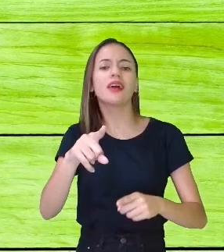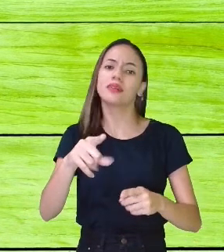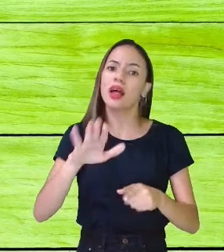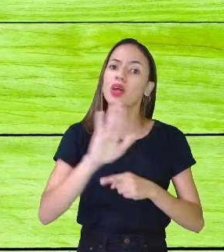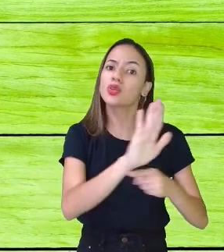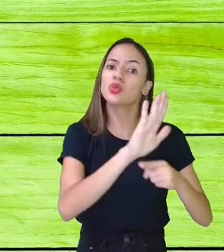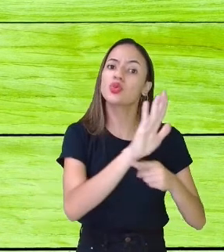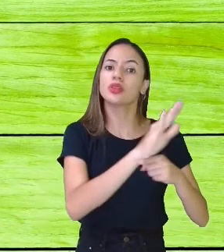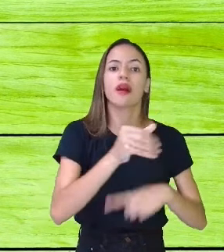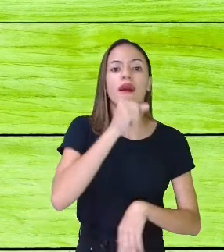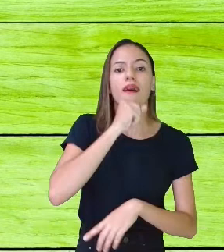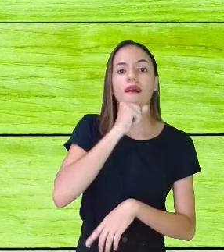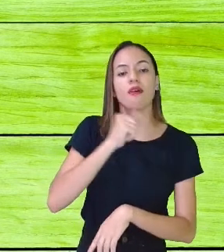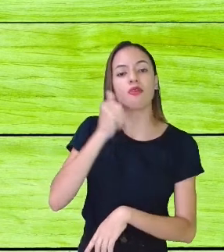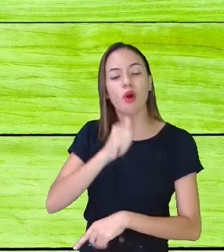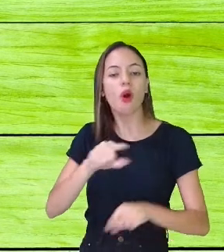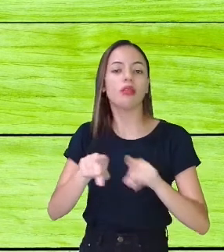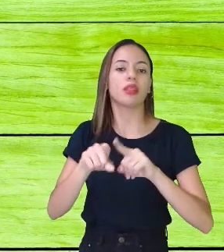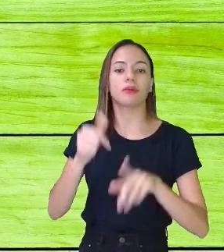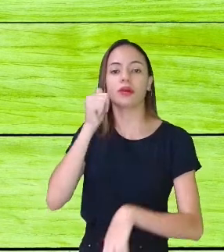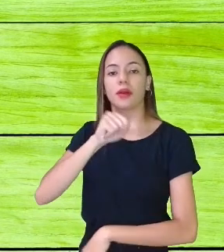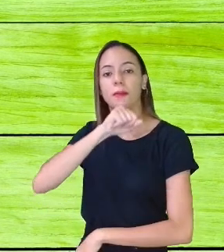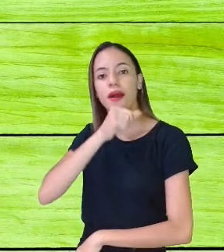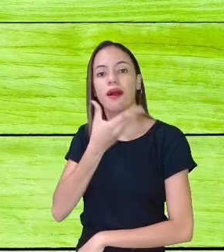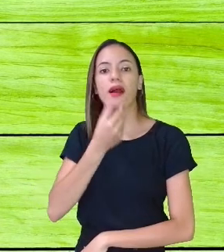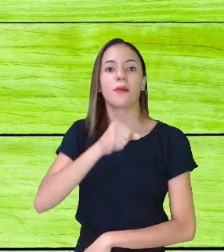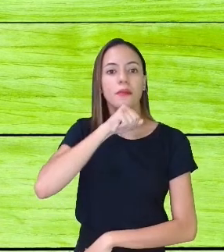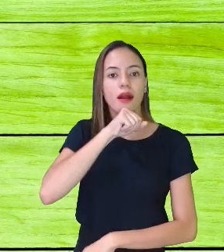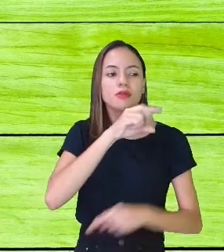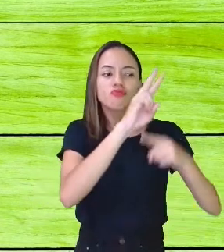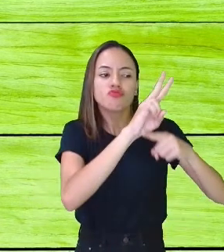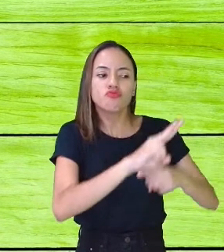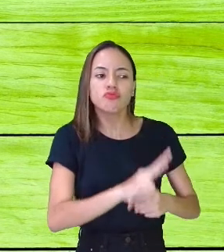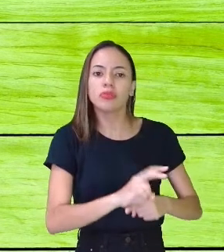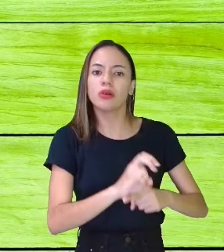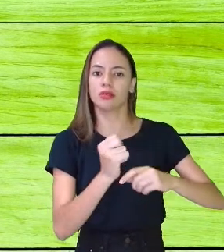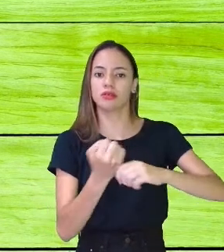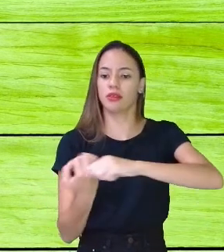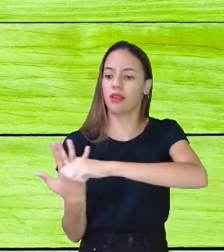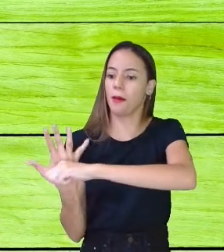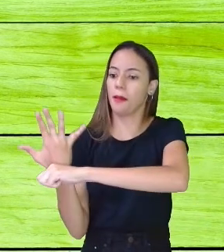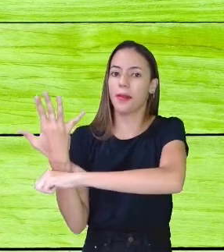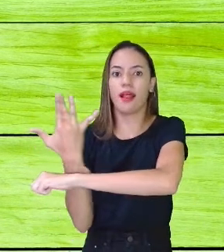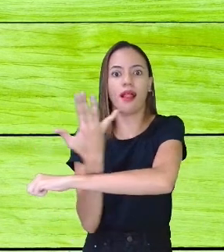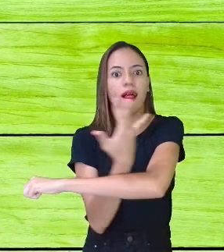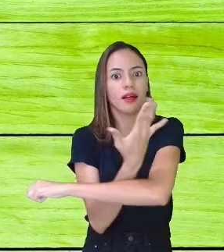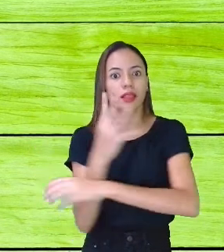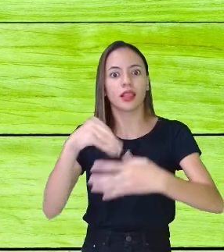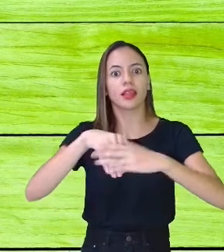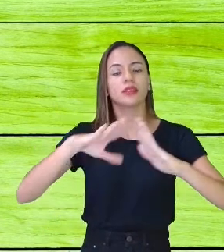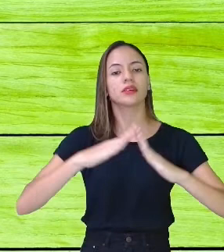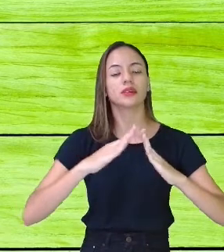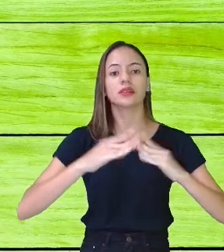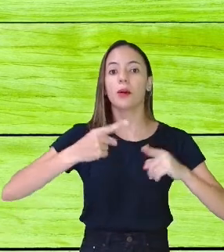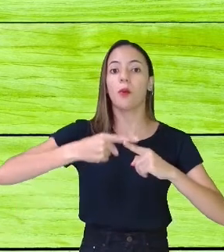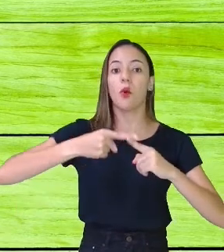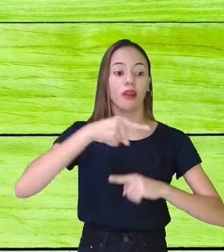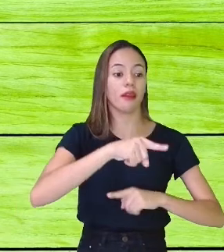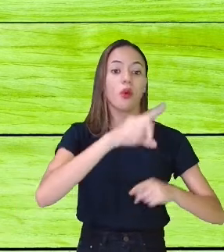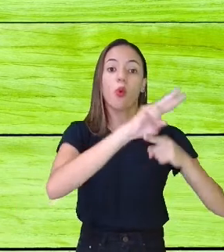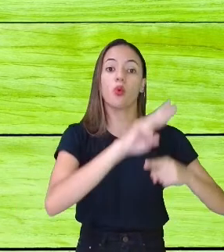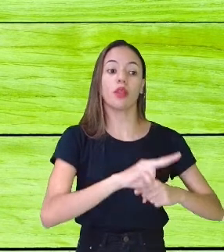ajudar nosso pai, nossa mãe com as plantas de casa? É muito importante cuidar das plantas, prevenir até